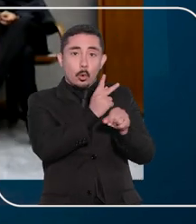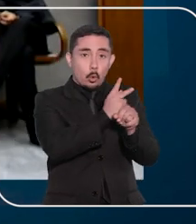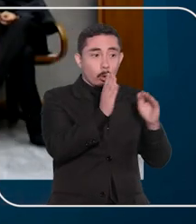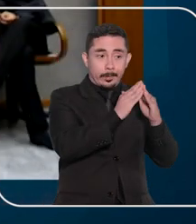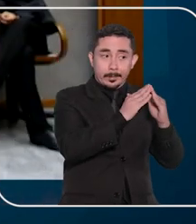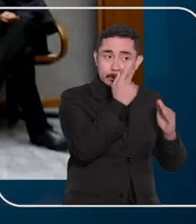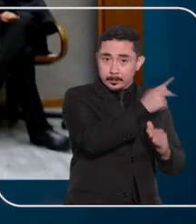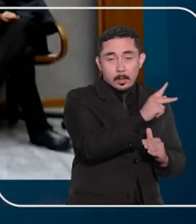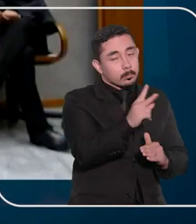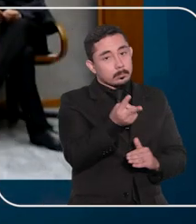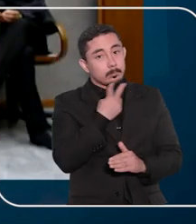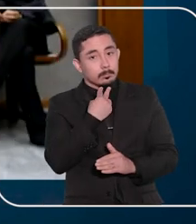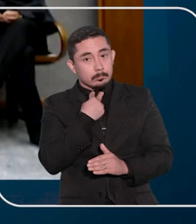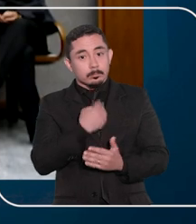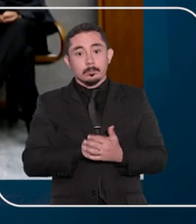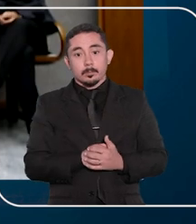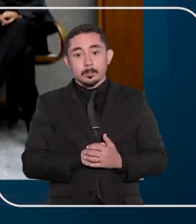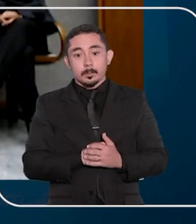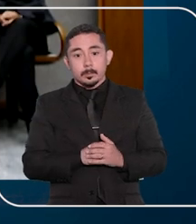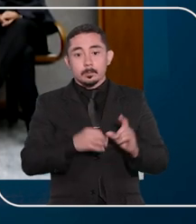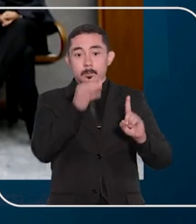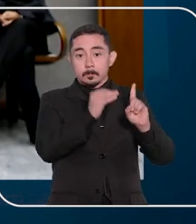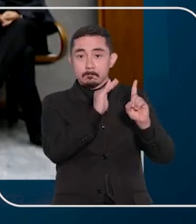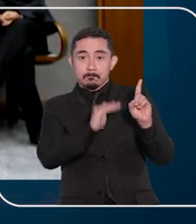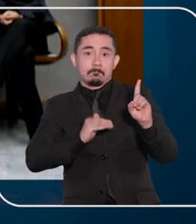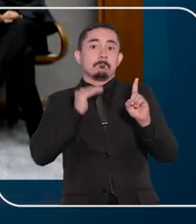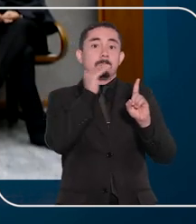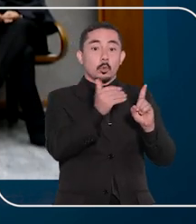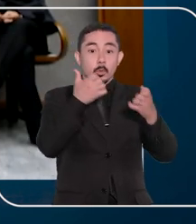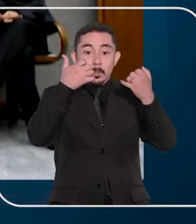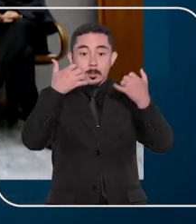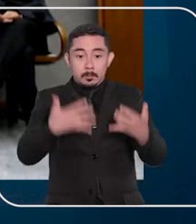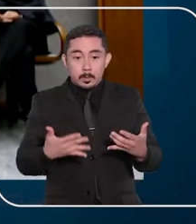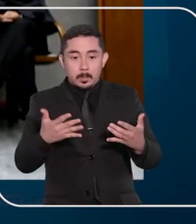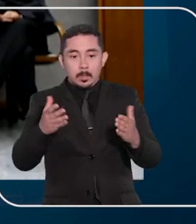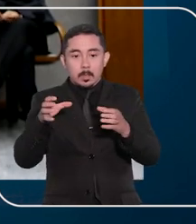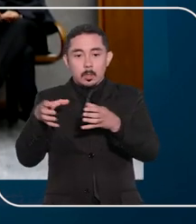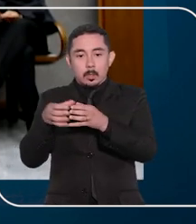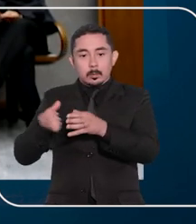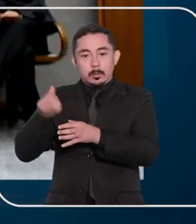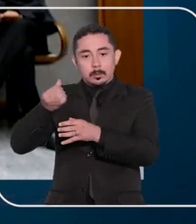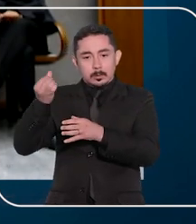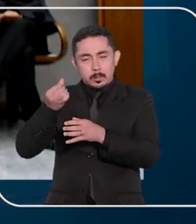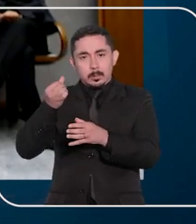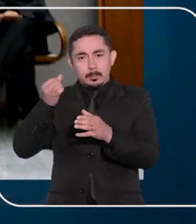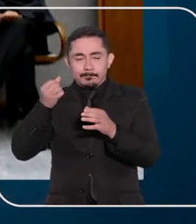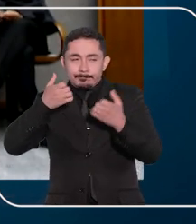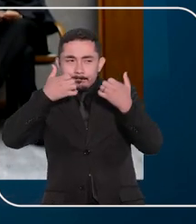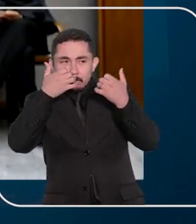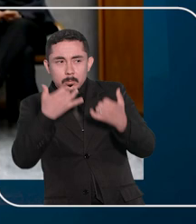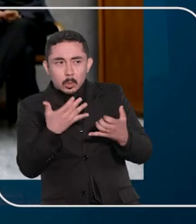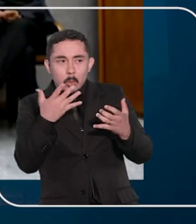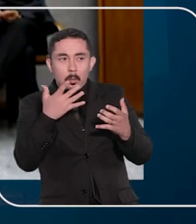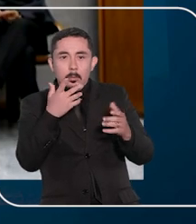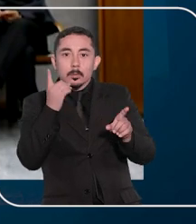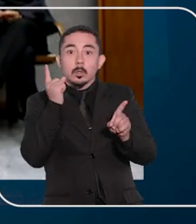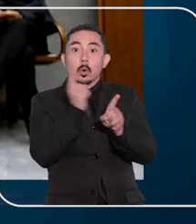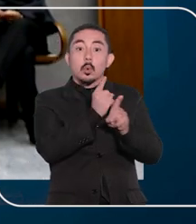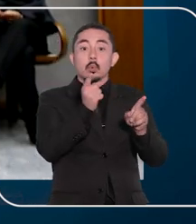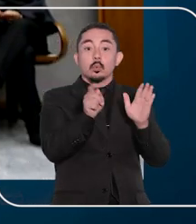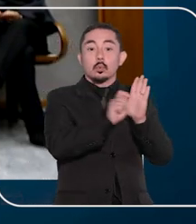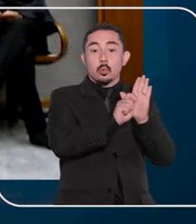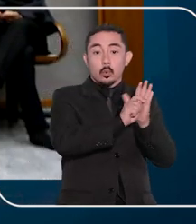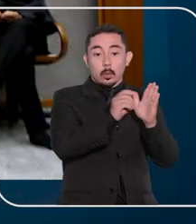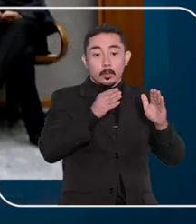autoriza o ingresso no domicílio. O desembargador, que teve o voto seguido por toda a sexta turma, pontuou que a descoberta casual de